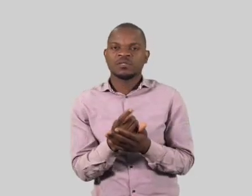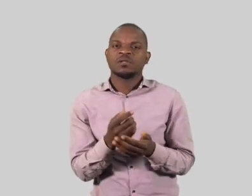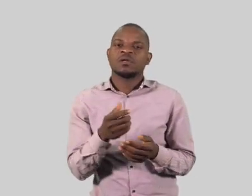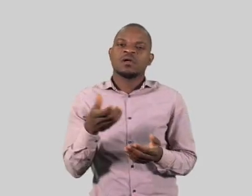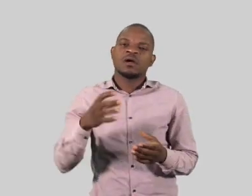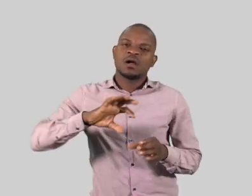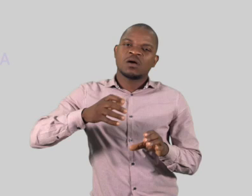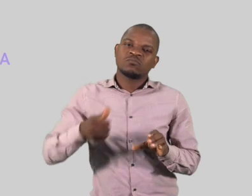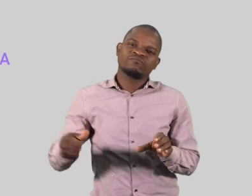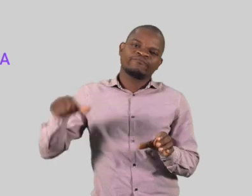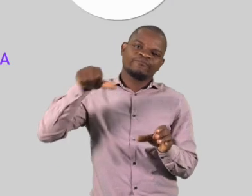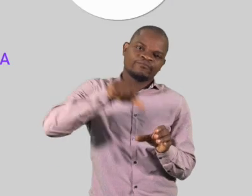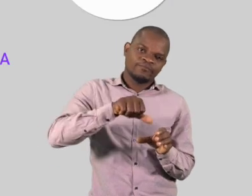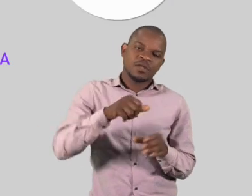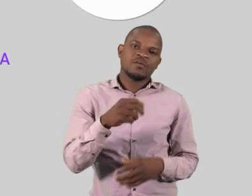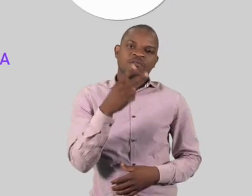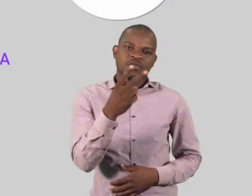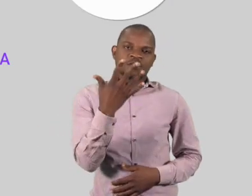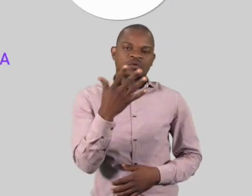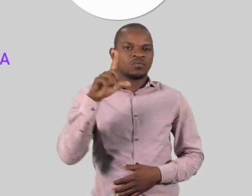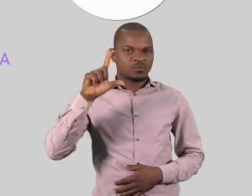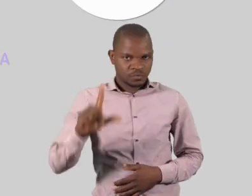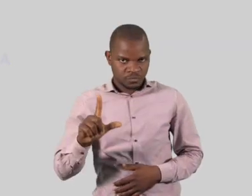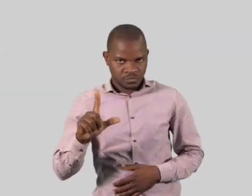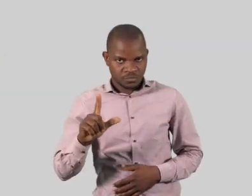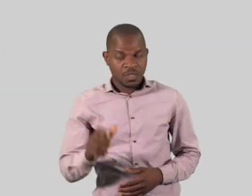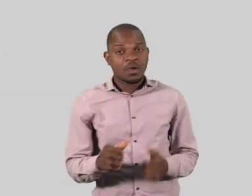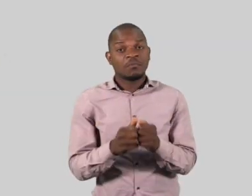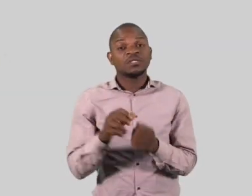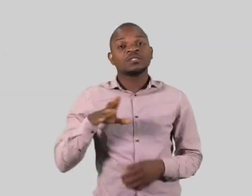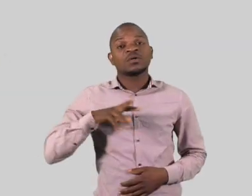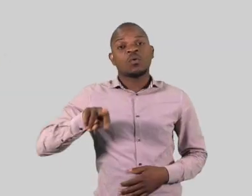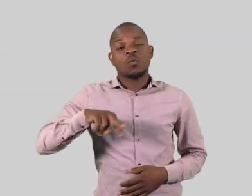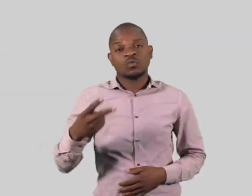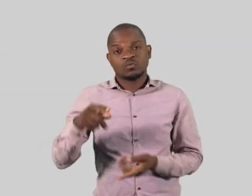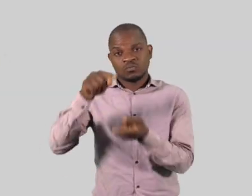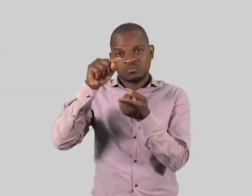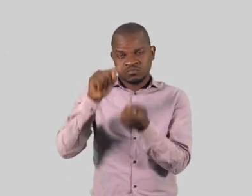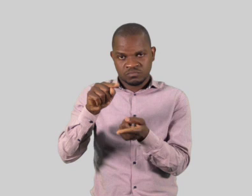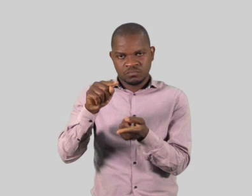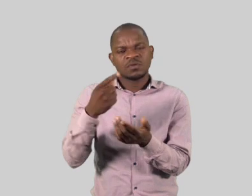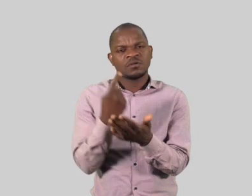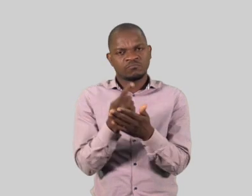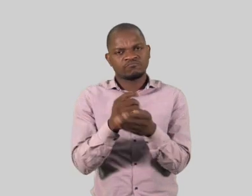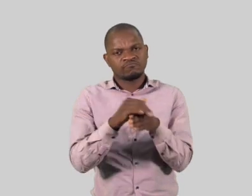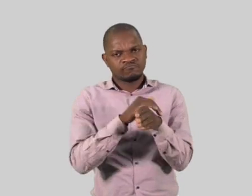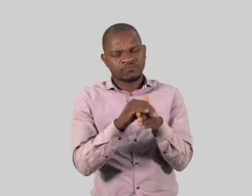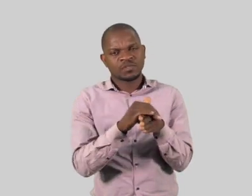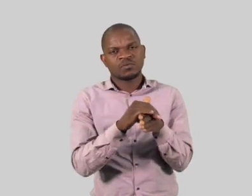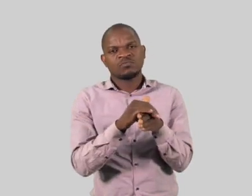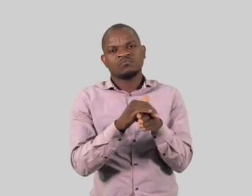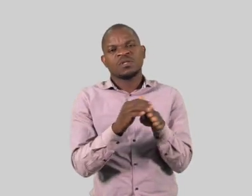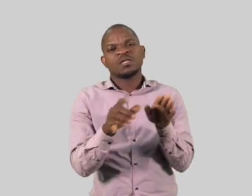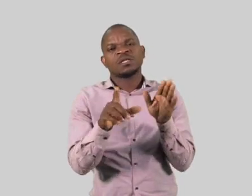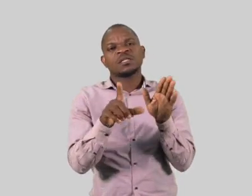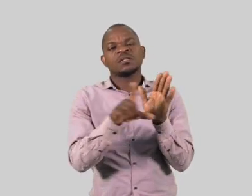hipoclorito, adicionar 25 litros de água. Para cada garrafa de lixívia com 1,5% de concentração de